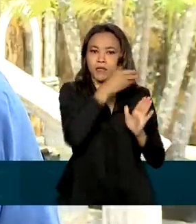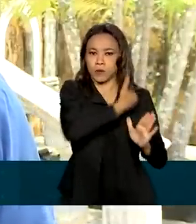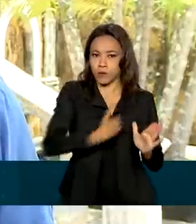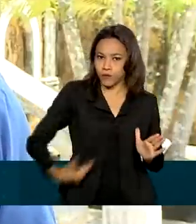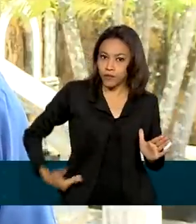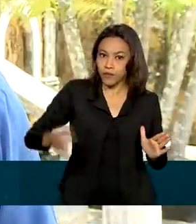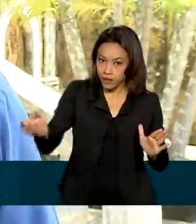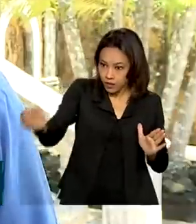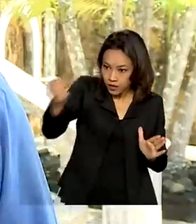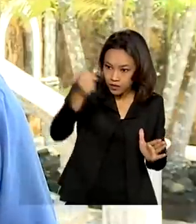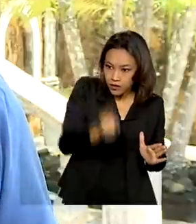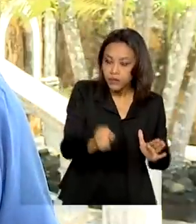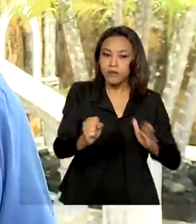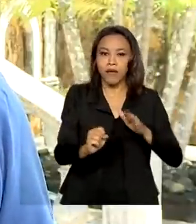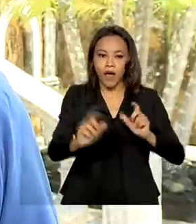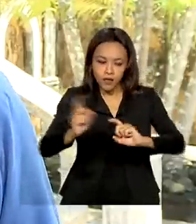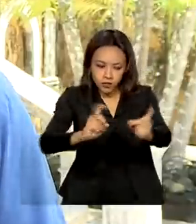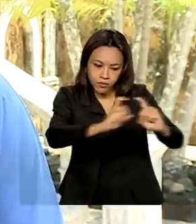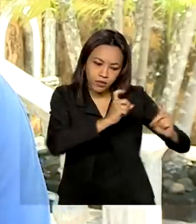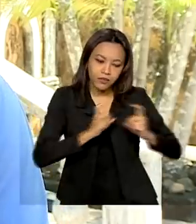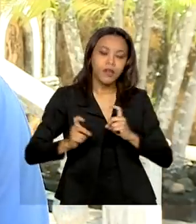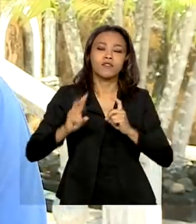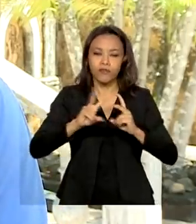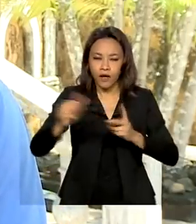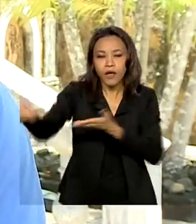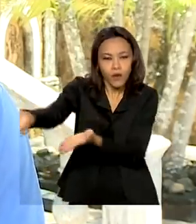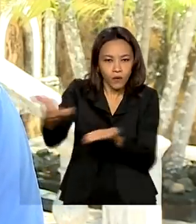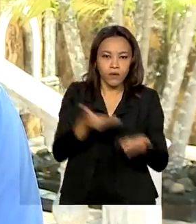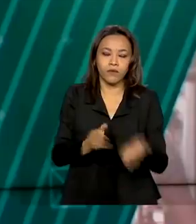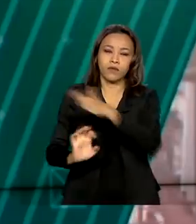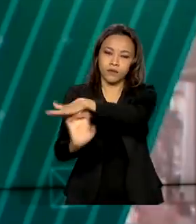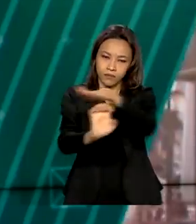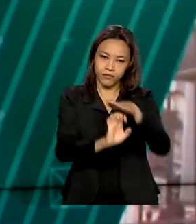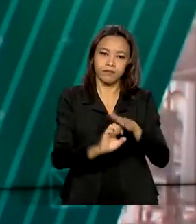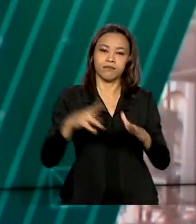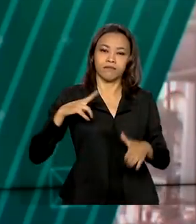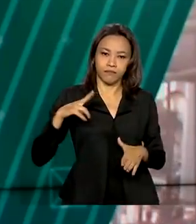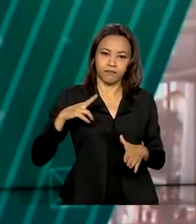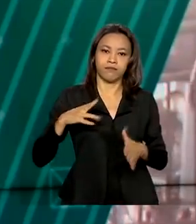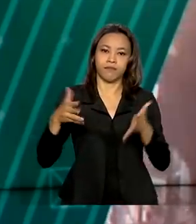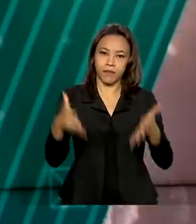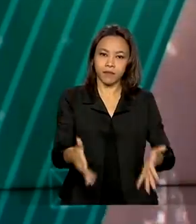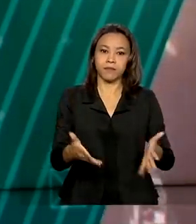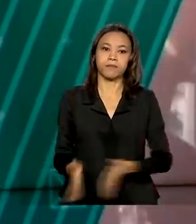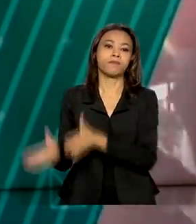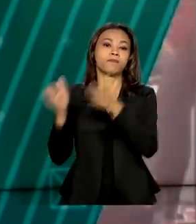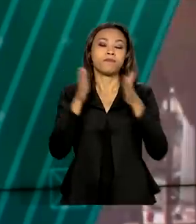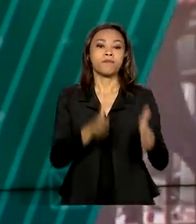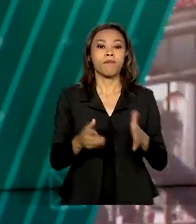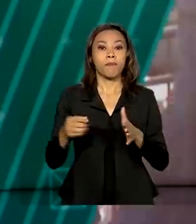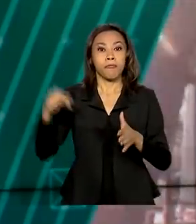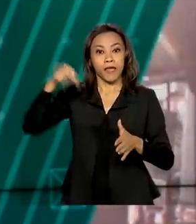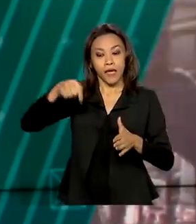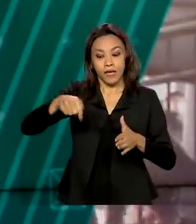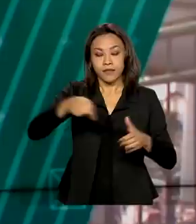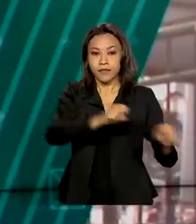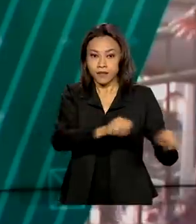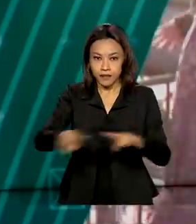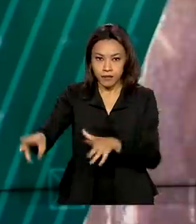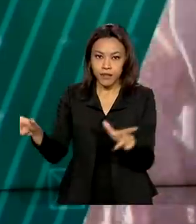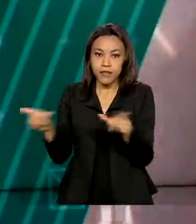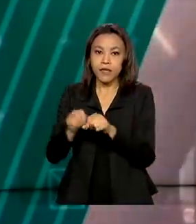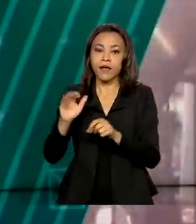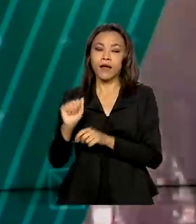história e do meio ambiente, nós convidaremos o setor privado para participar. A Anvisa iniciou nesta semana na China uma